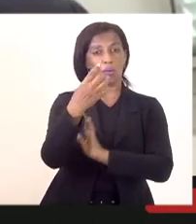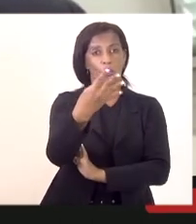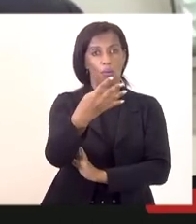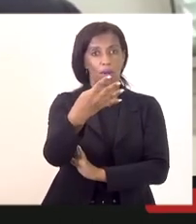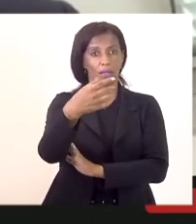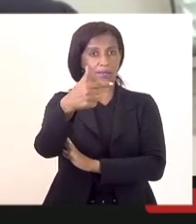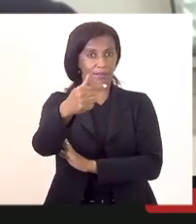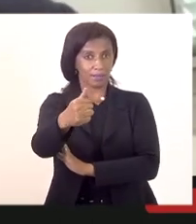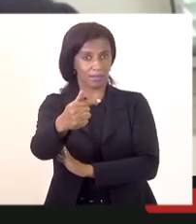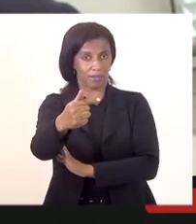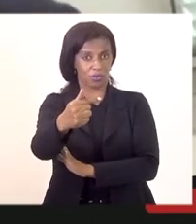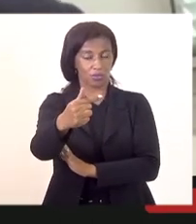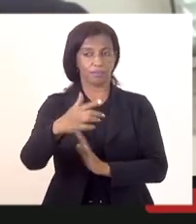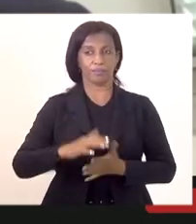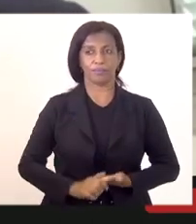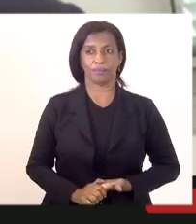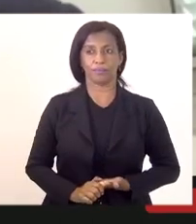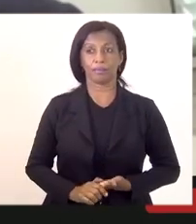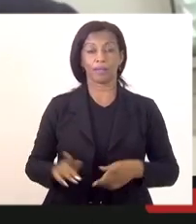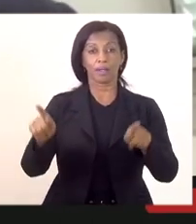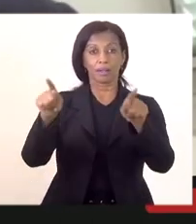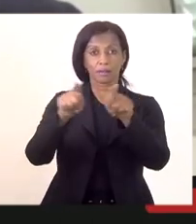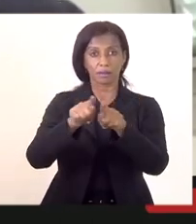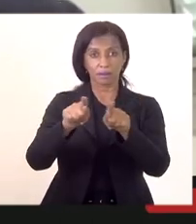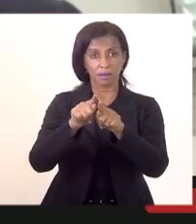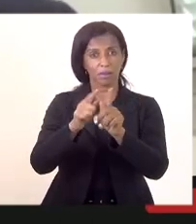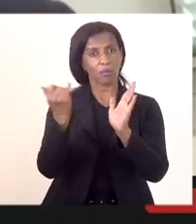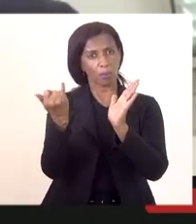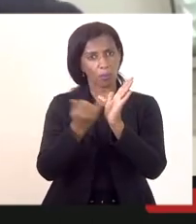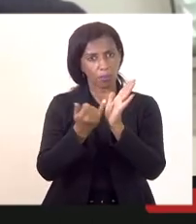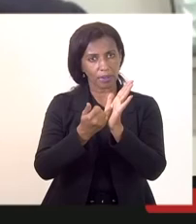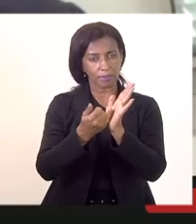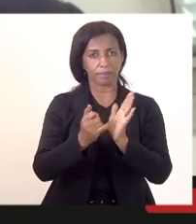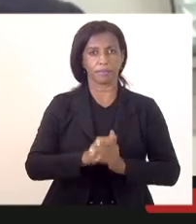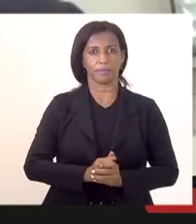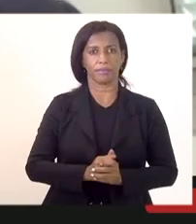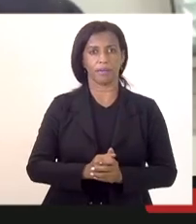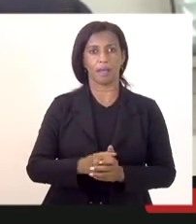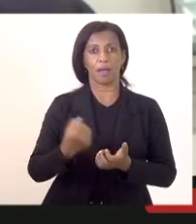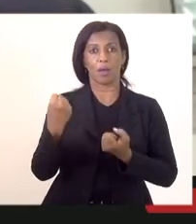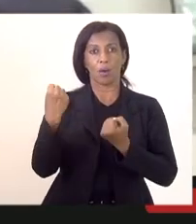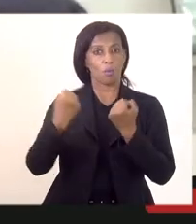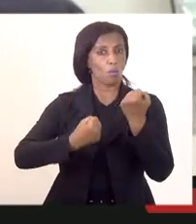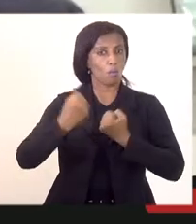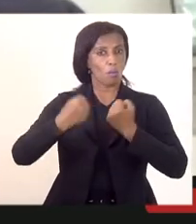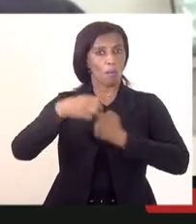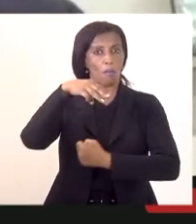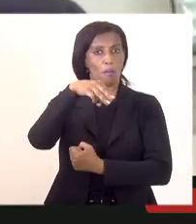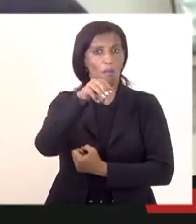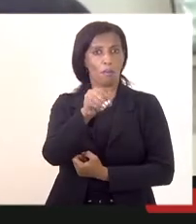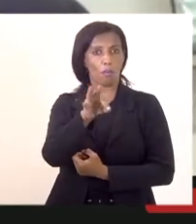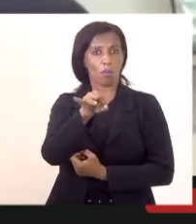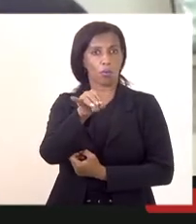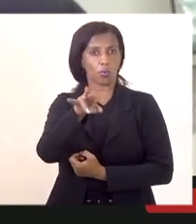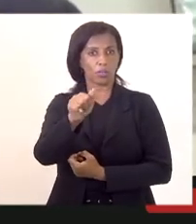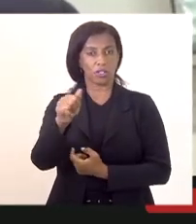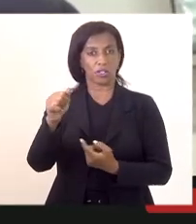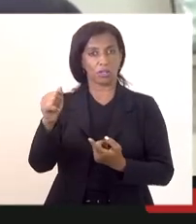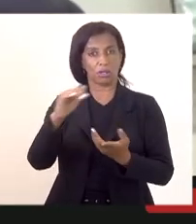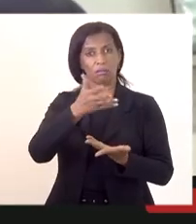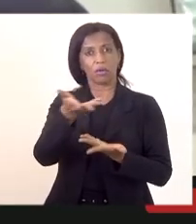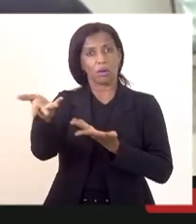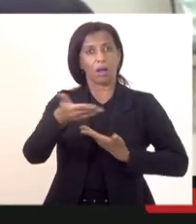585. Assim, restou publicado, motorista de 2012, 13 candidatos,